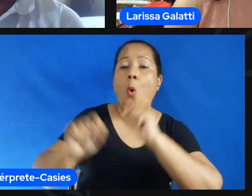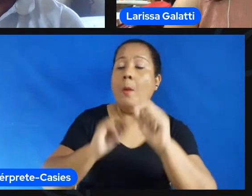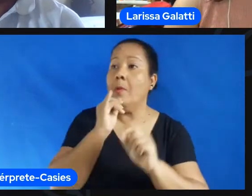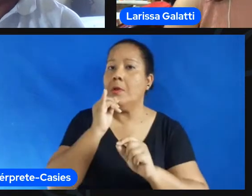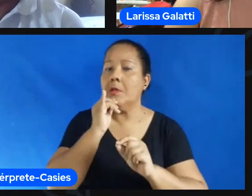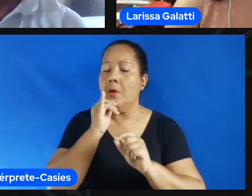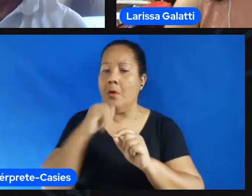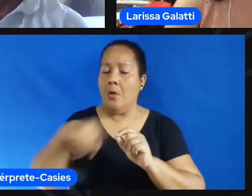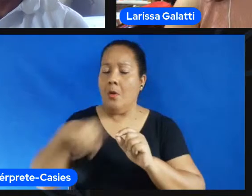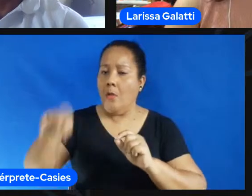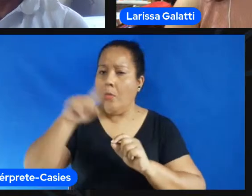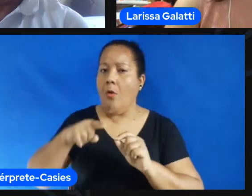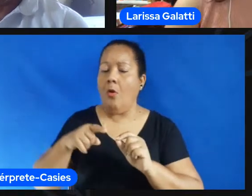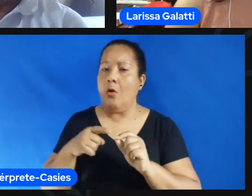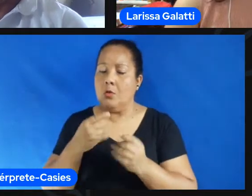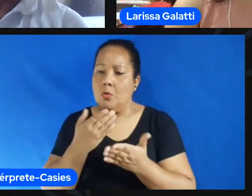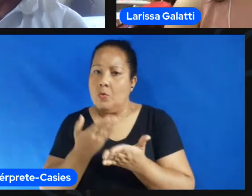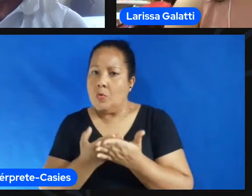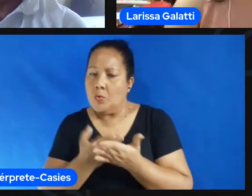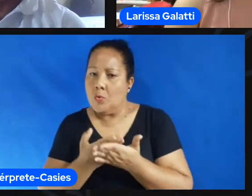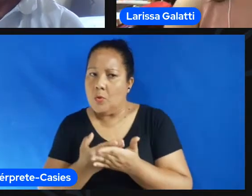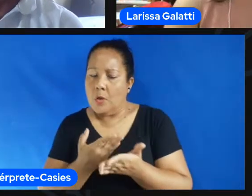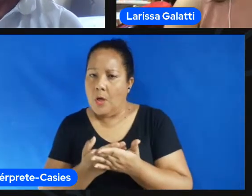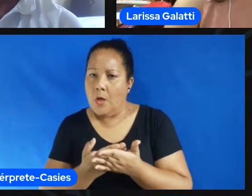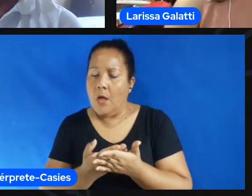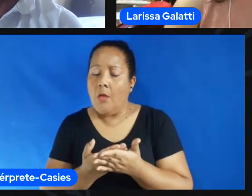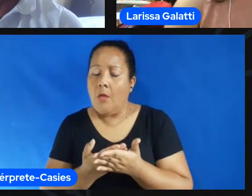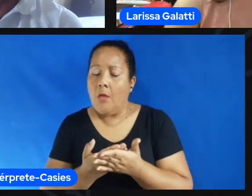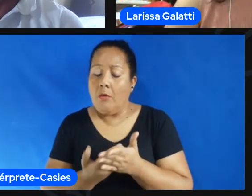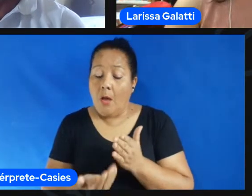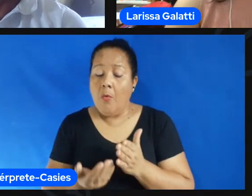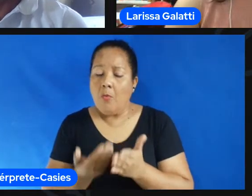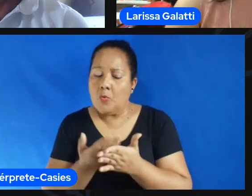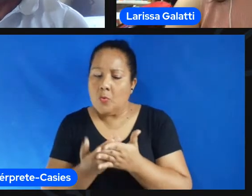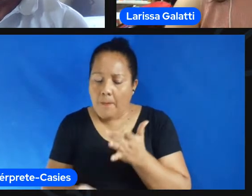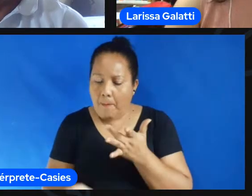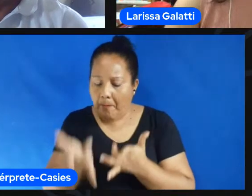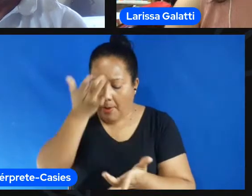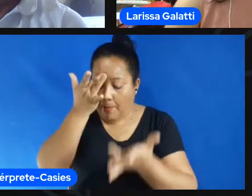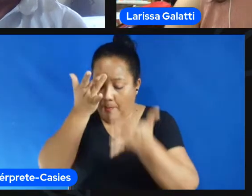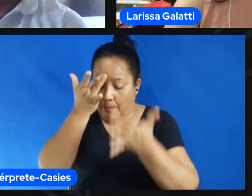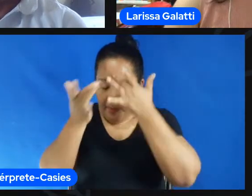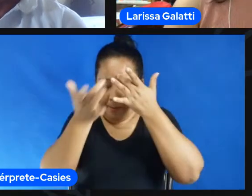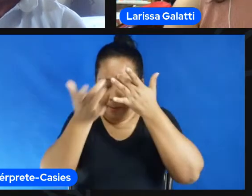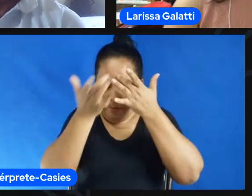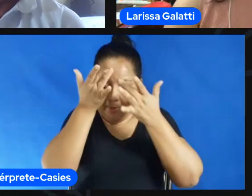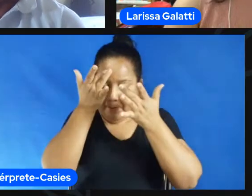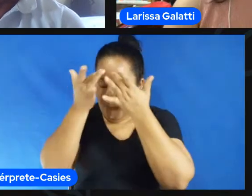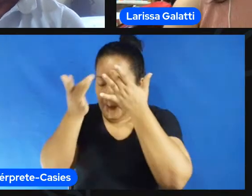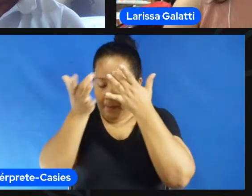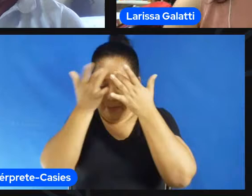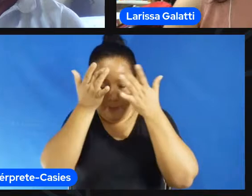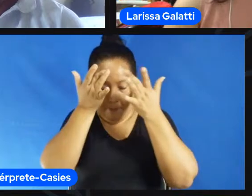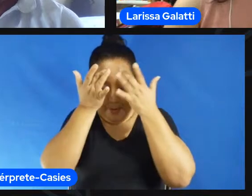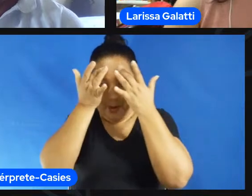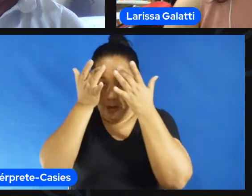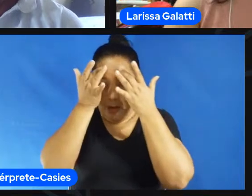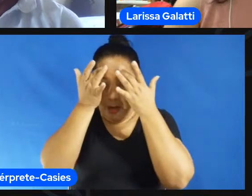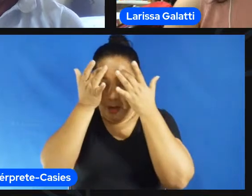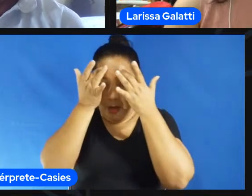estudando o suficiente estamos interiorizando né esses conceitos refletindo então toda aquela postura